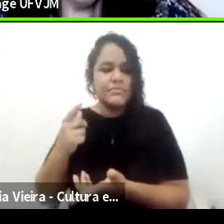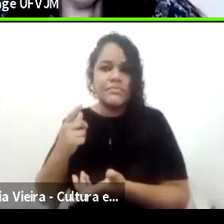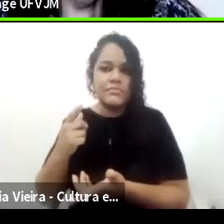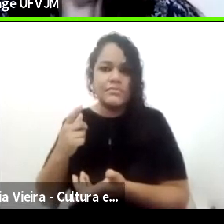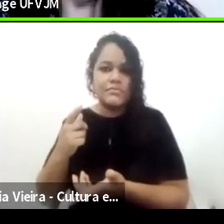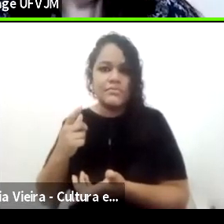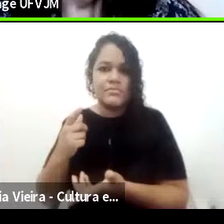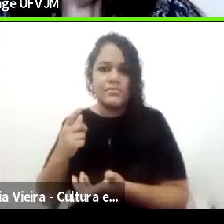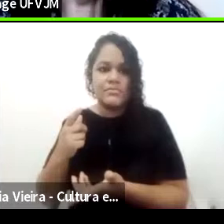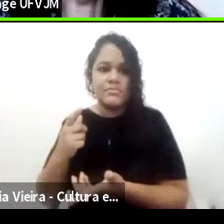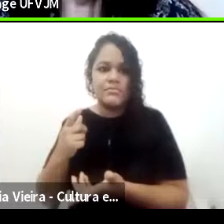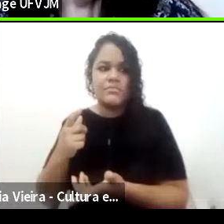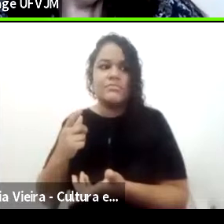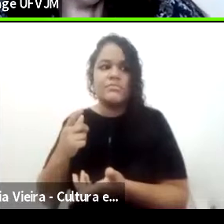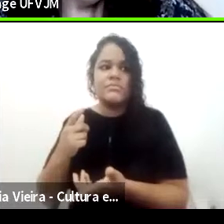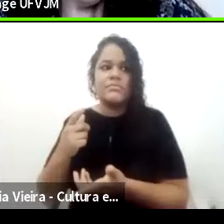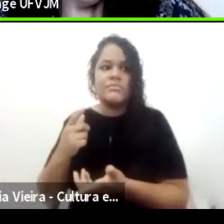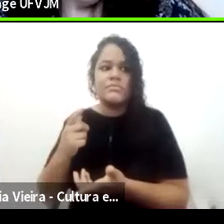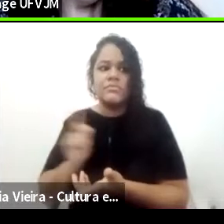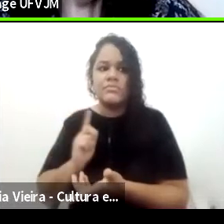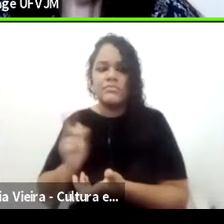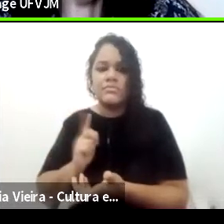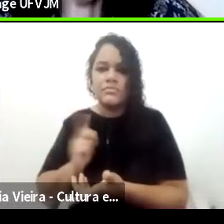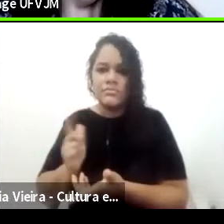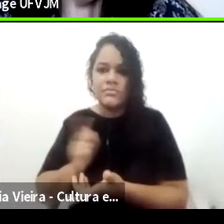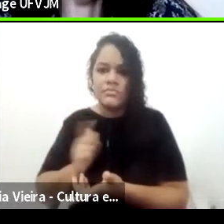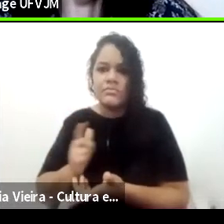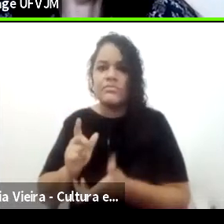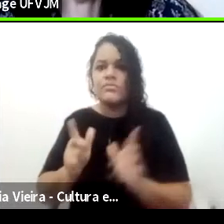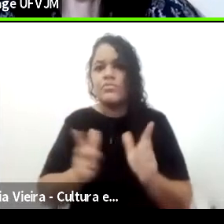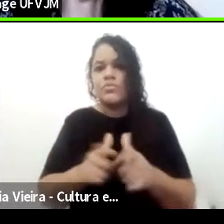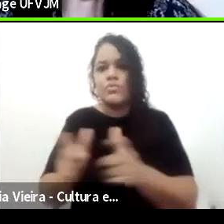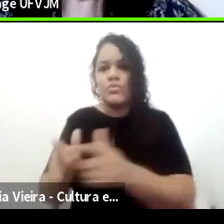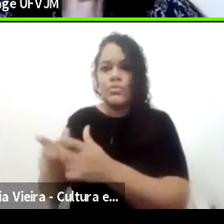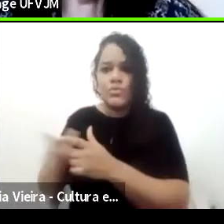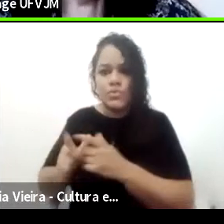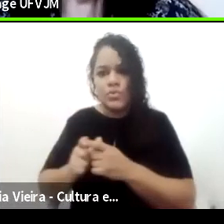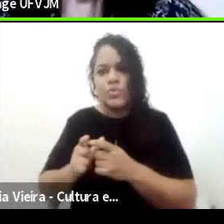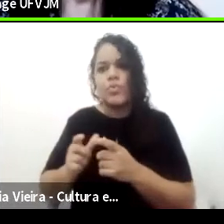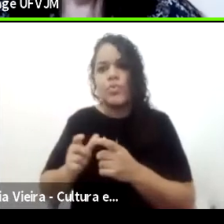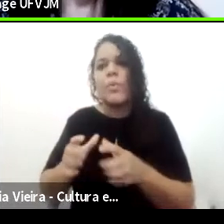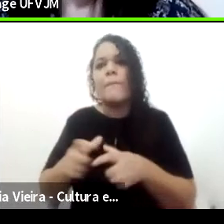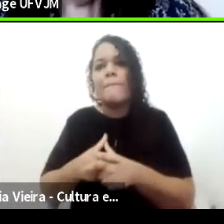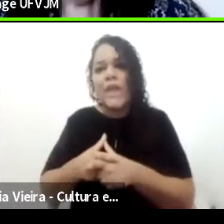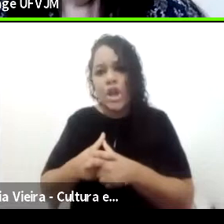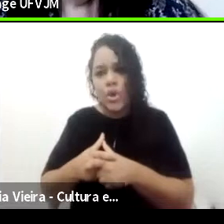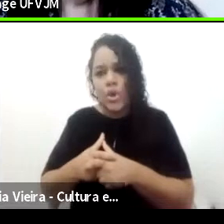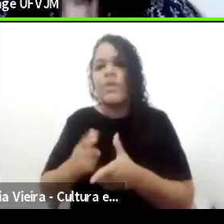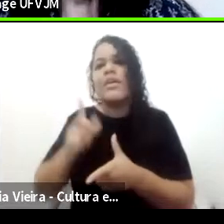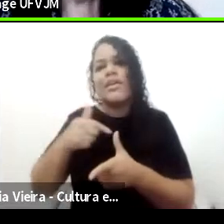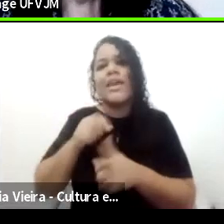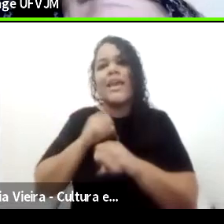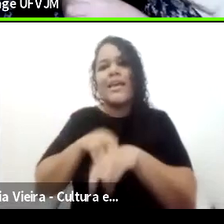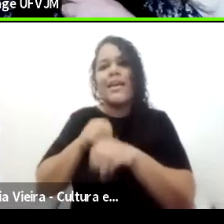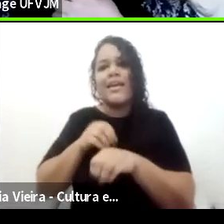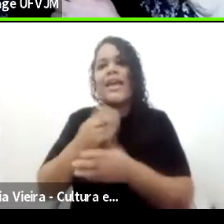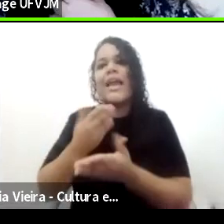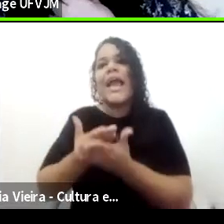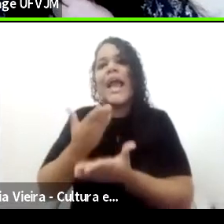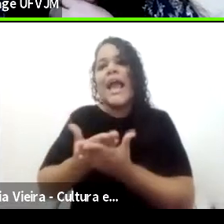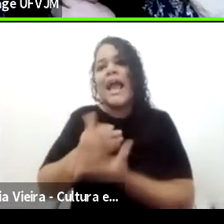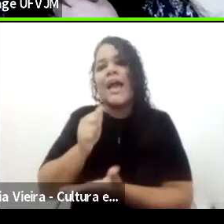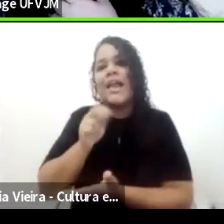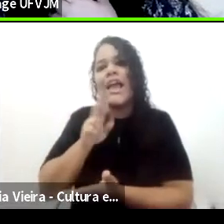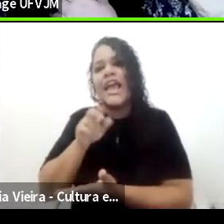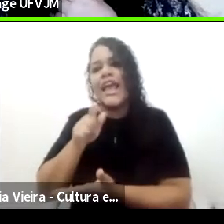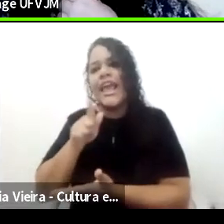...es menores, que a gente vai chamar, né? De aulas régeis, né? Esses estudiosos